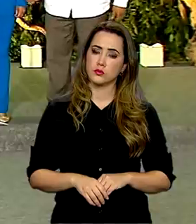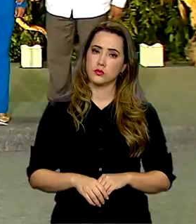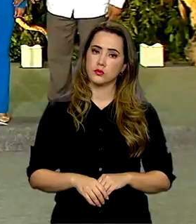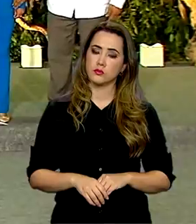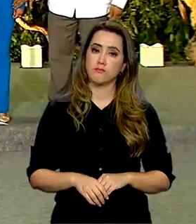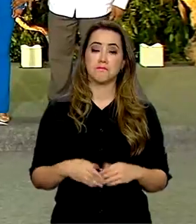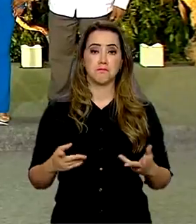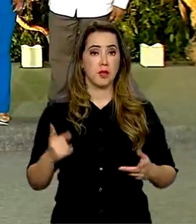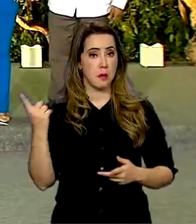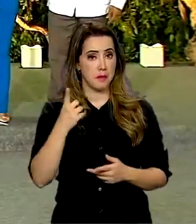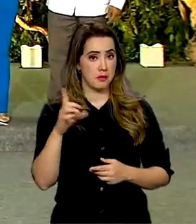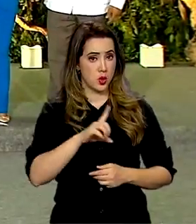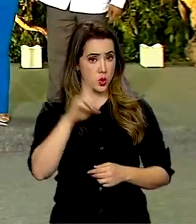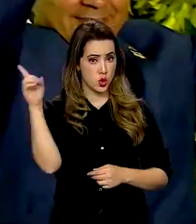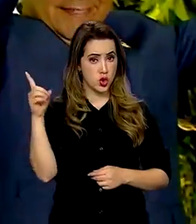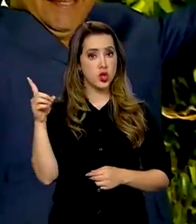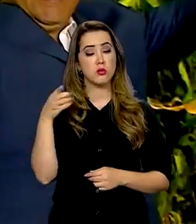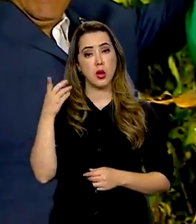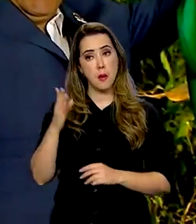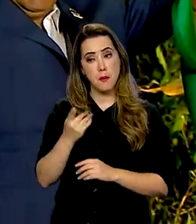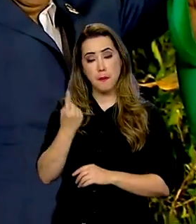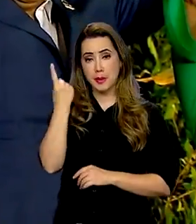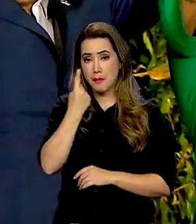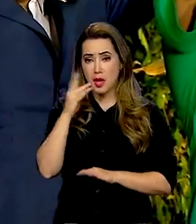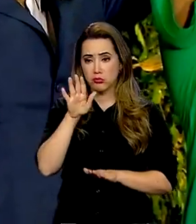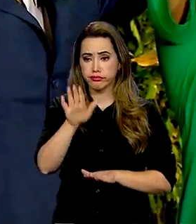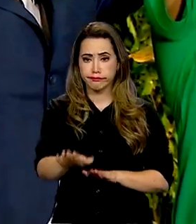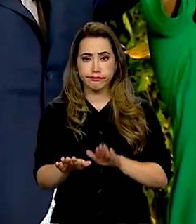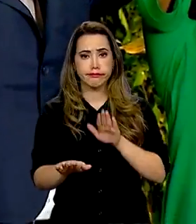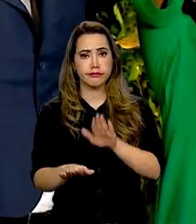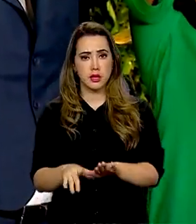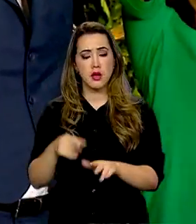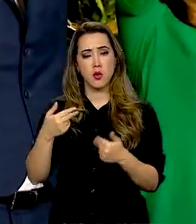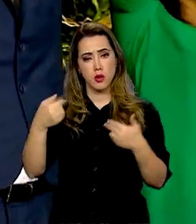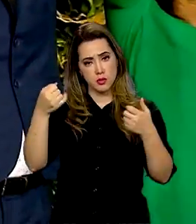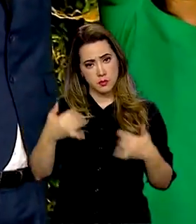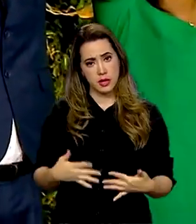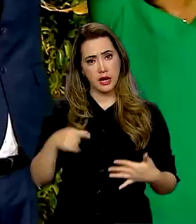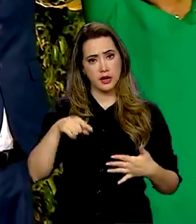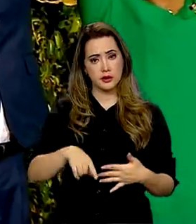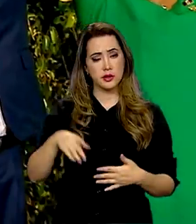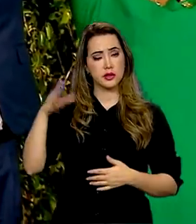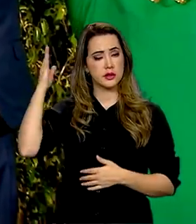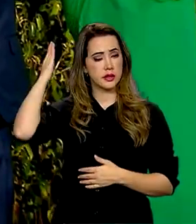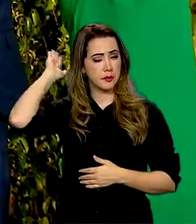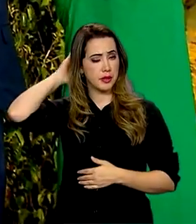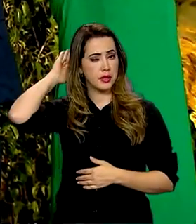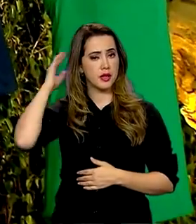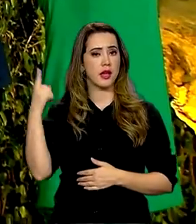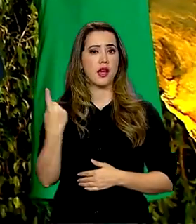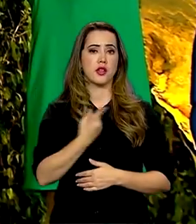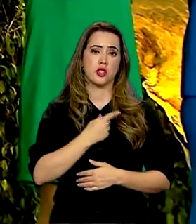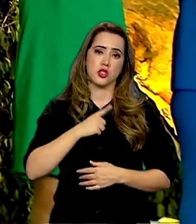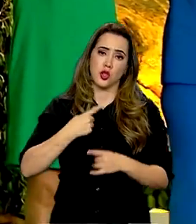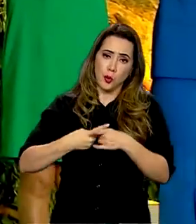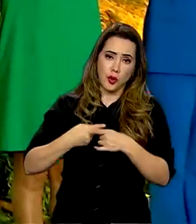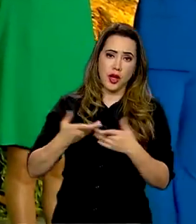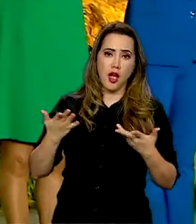Esse primeiro dia foi um primeiro passo. Como foi dito aqui em Belém, nós temos a razão. Agora precisamos da